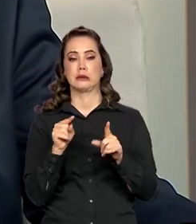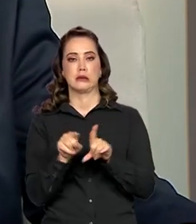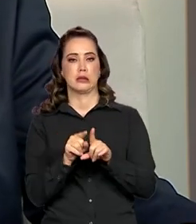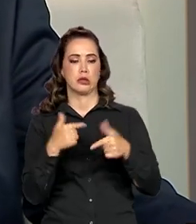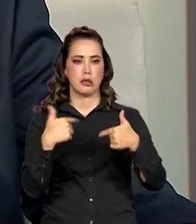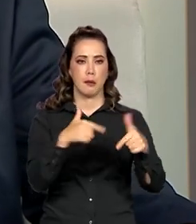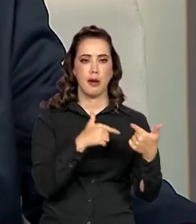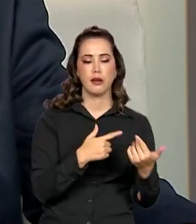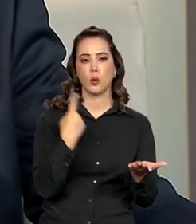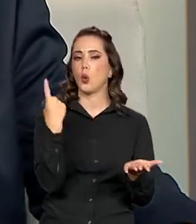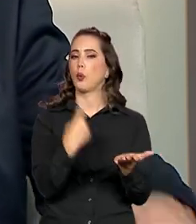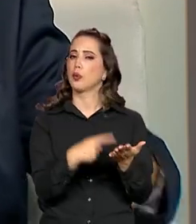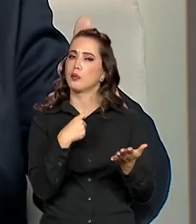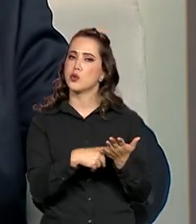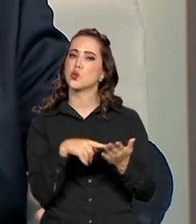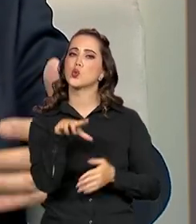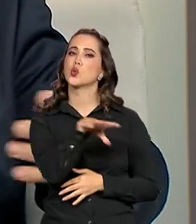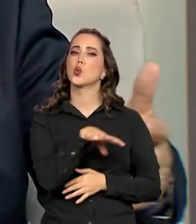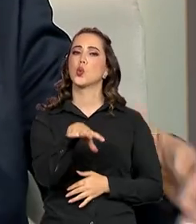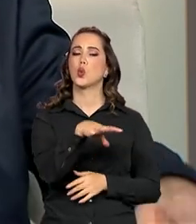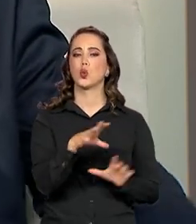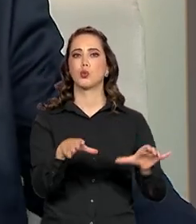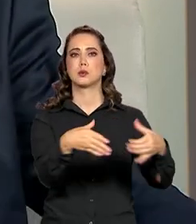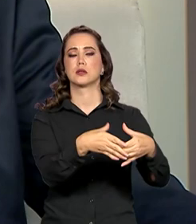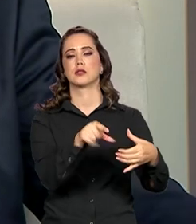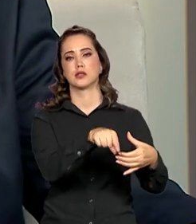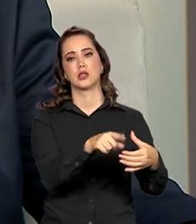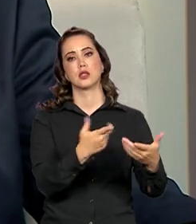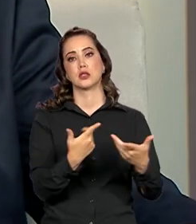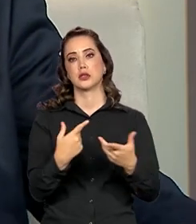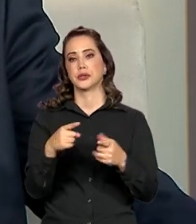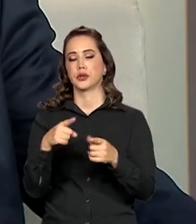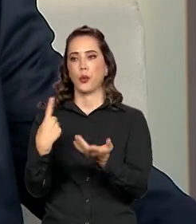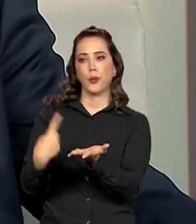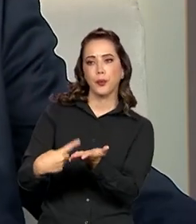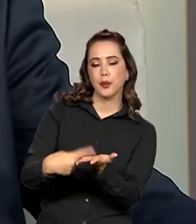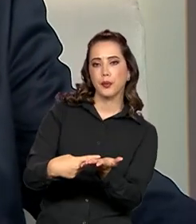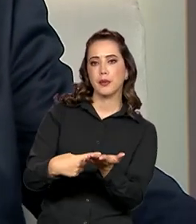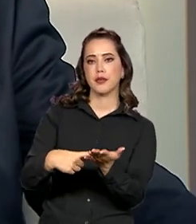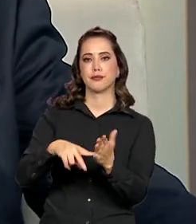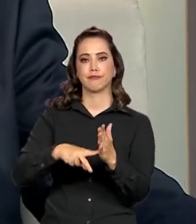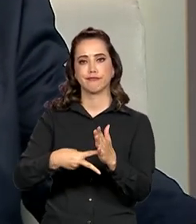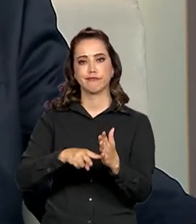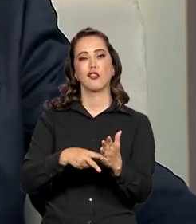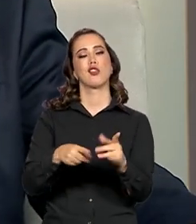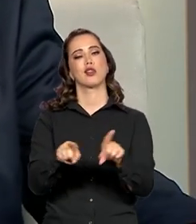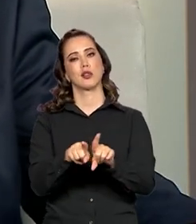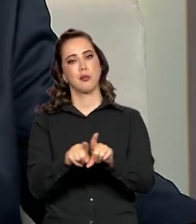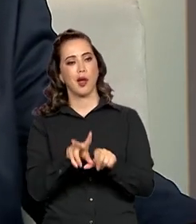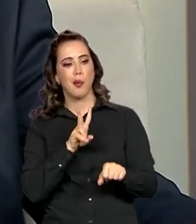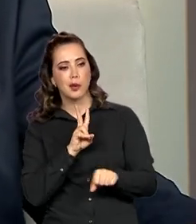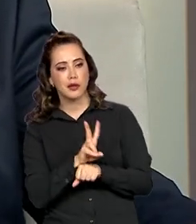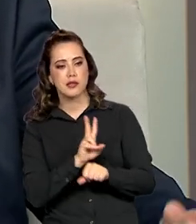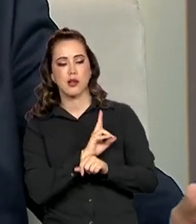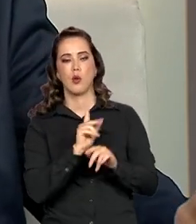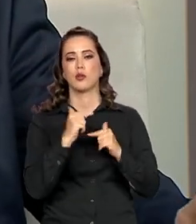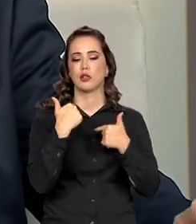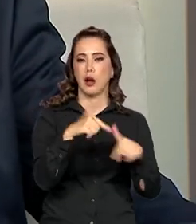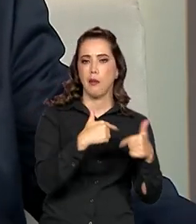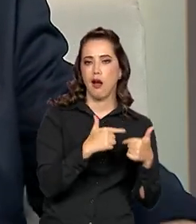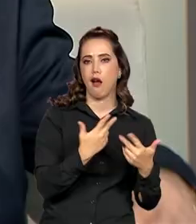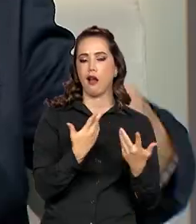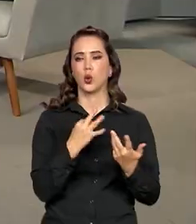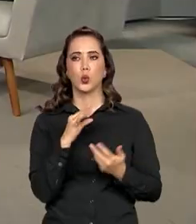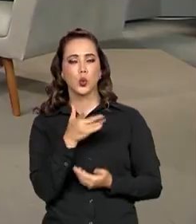coletiva, tudo isso foi atacado de forma feroz. A legislação trabalhista, a proteção ao trabalho, tudo isso foi